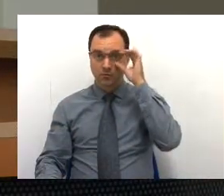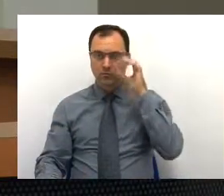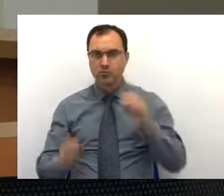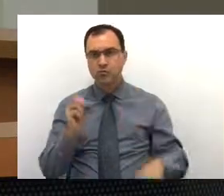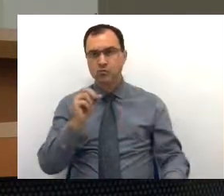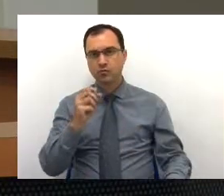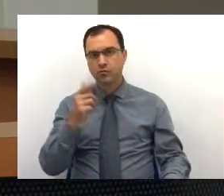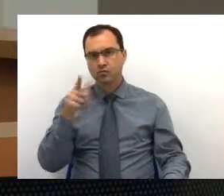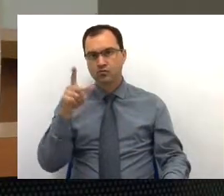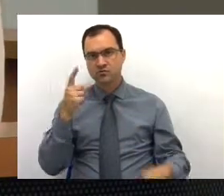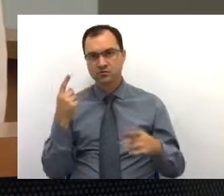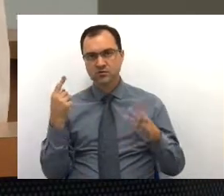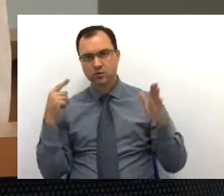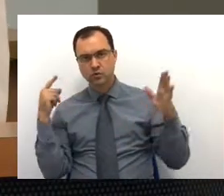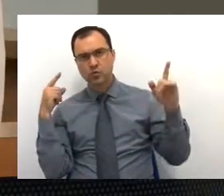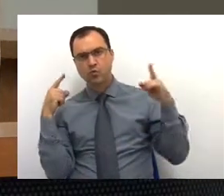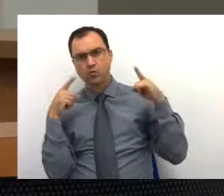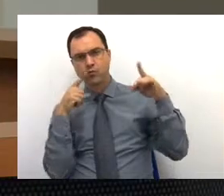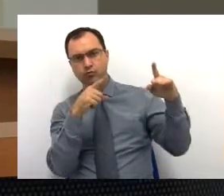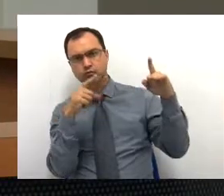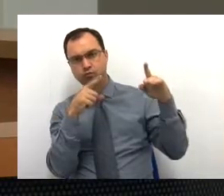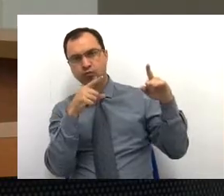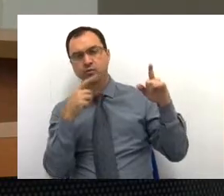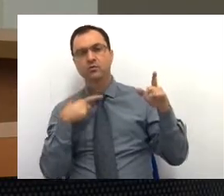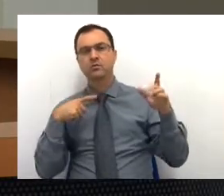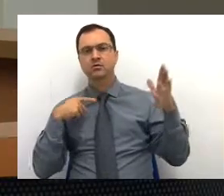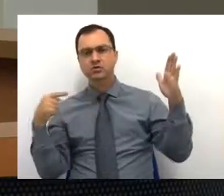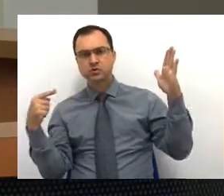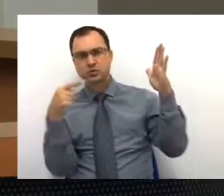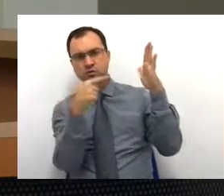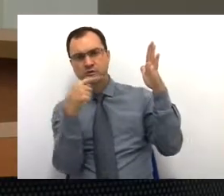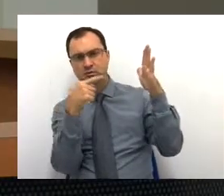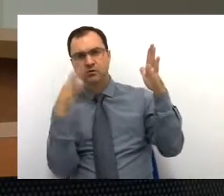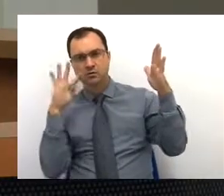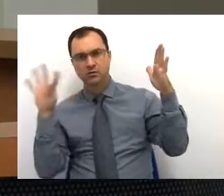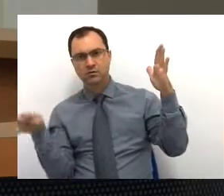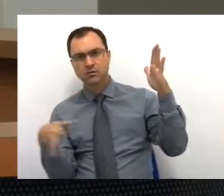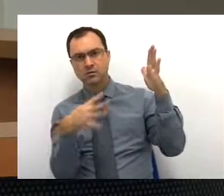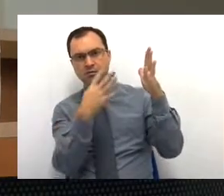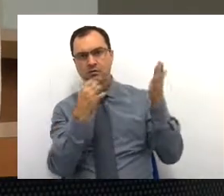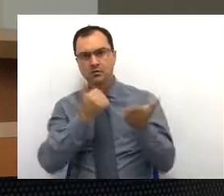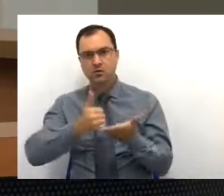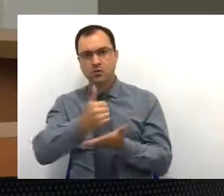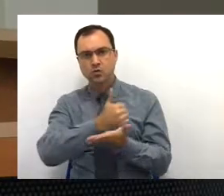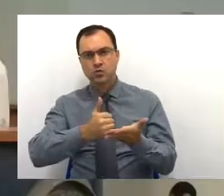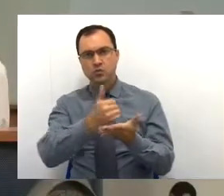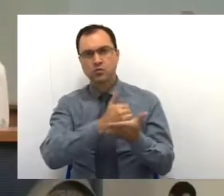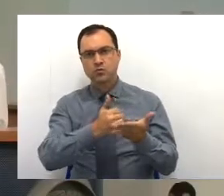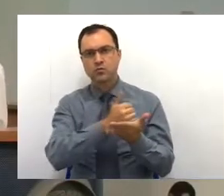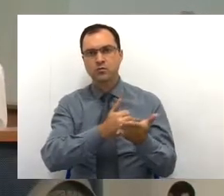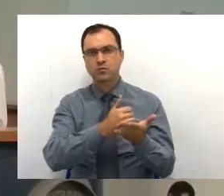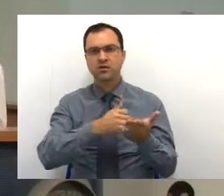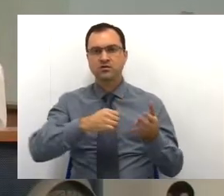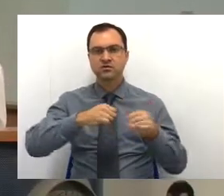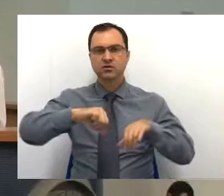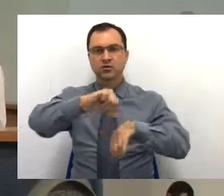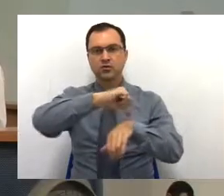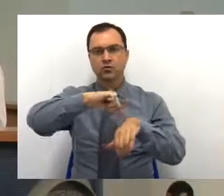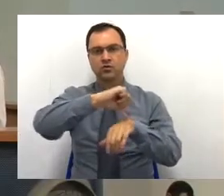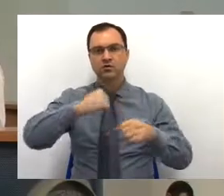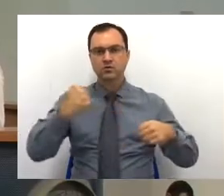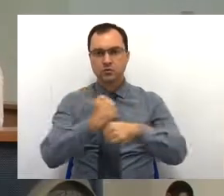Os indicadores, tínhamos aqui, os indicadores de atenção básica, né, das unidades que nós teremos em